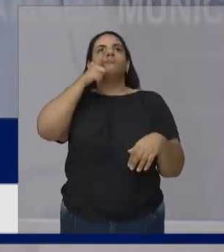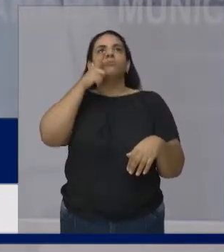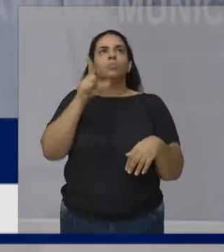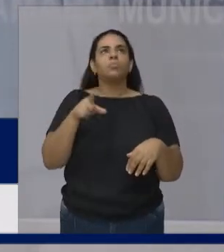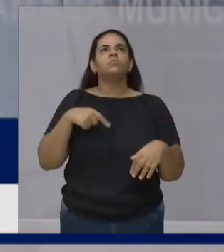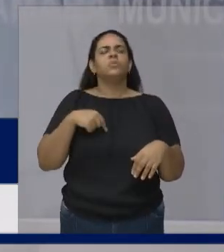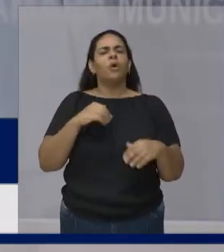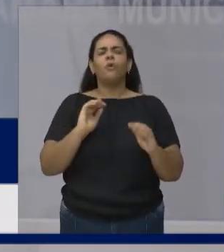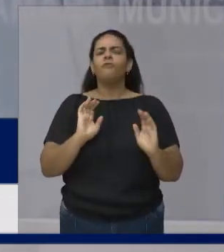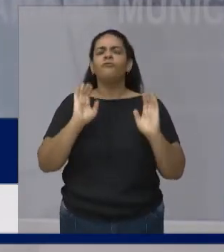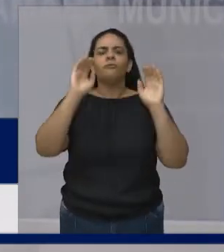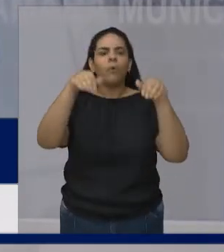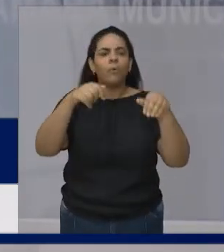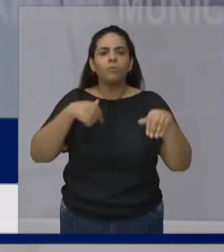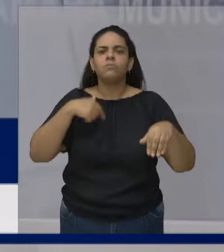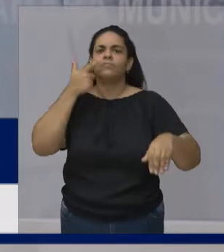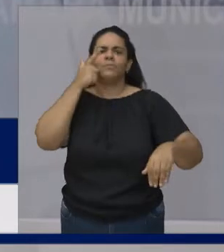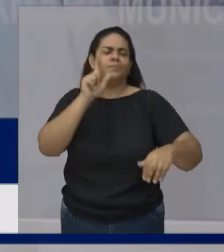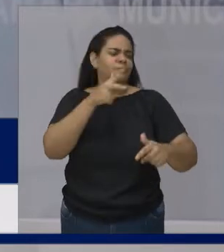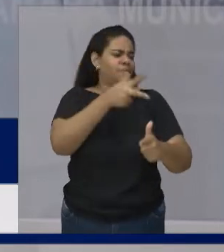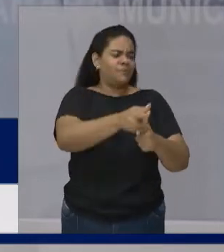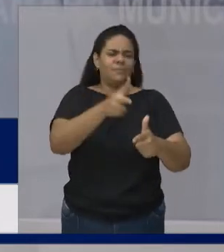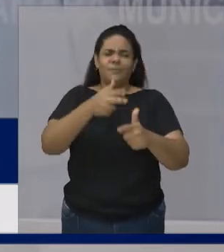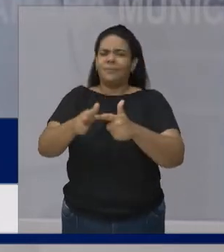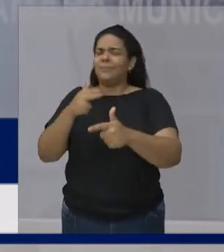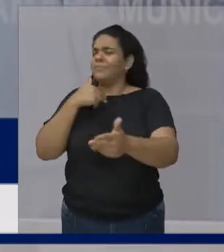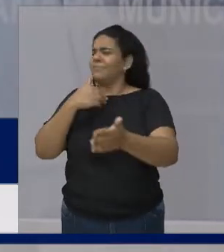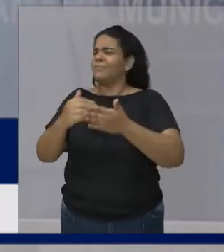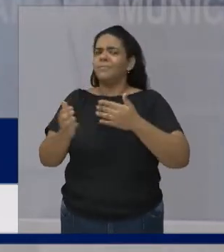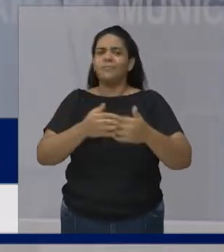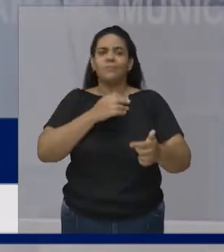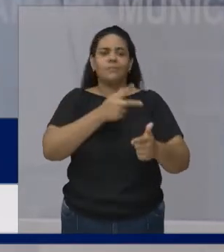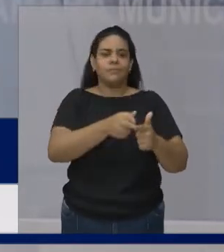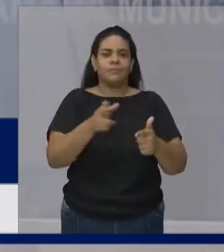iguais Diferentes ao mesmo tempo Mas iguais